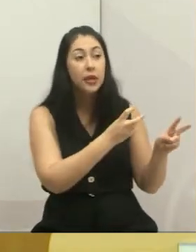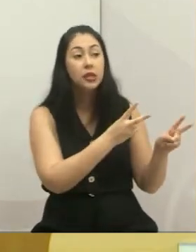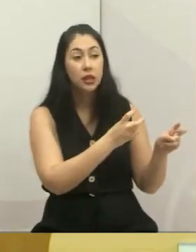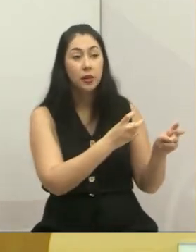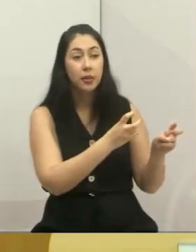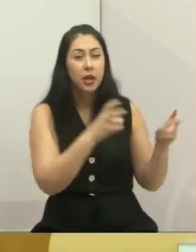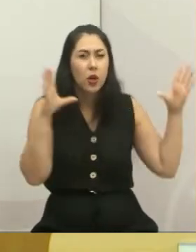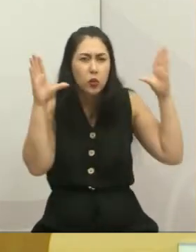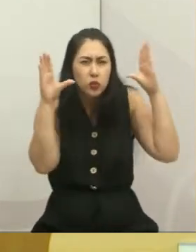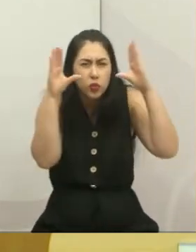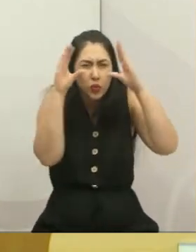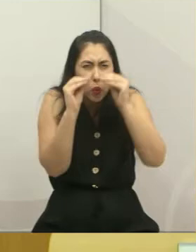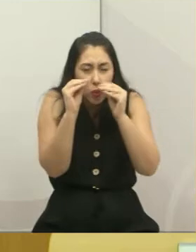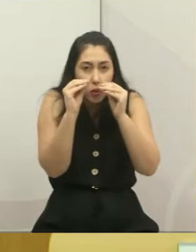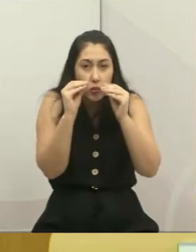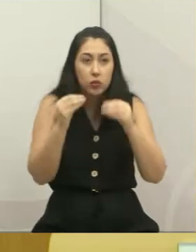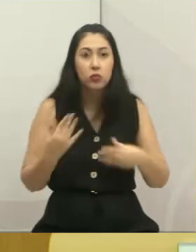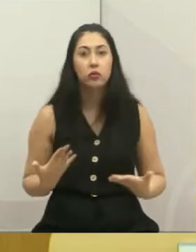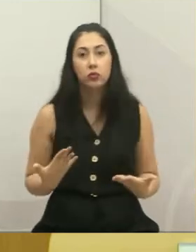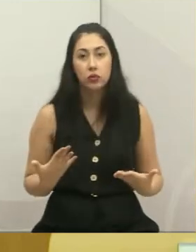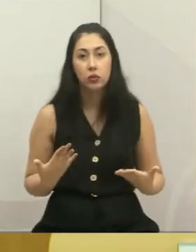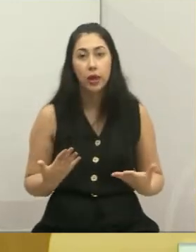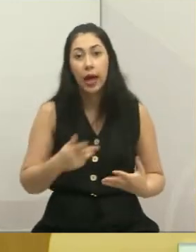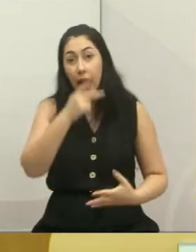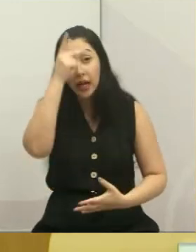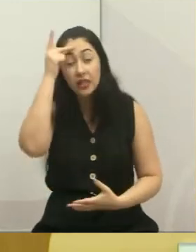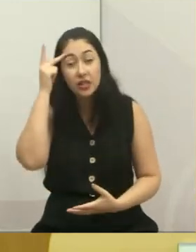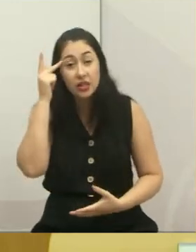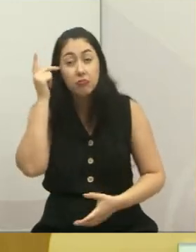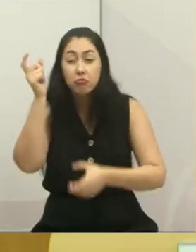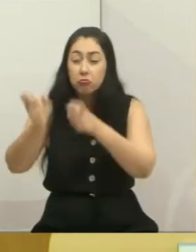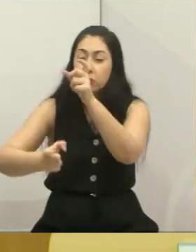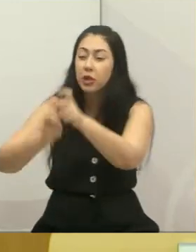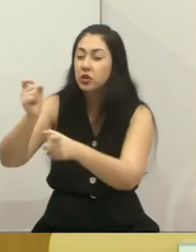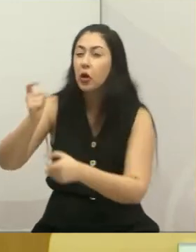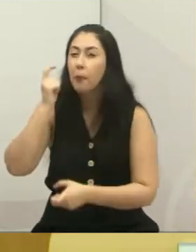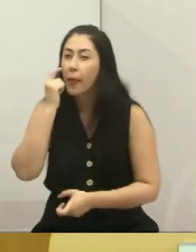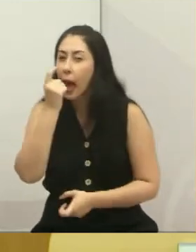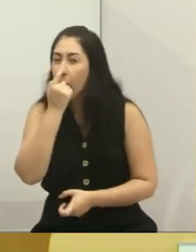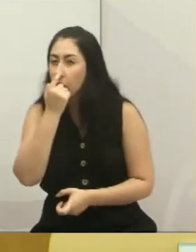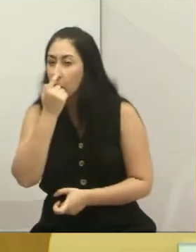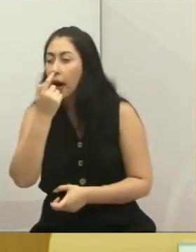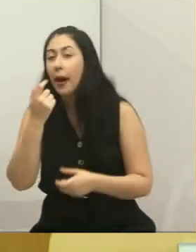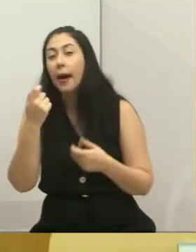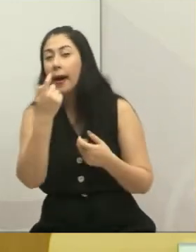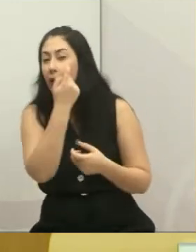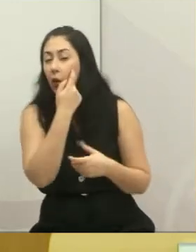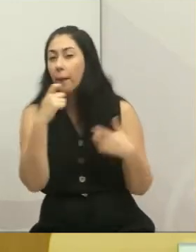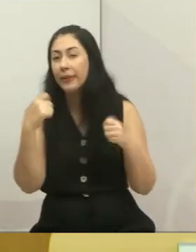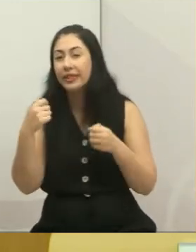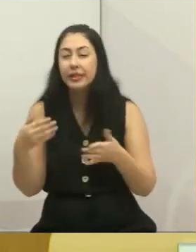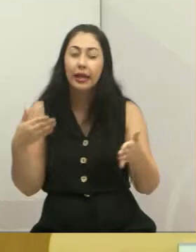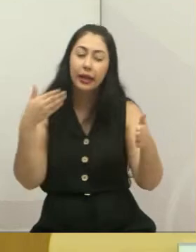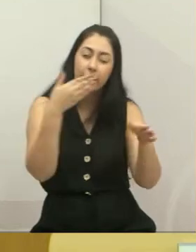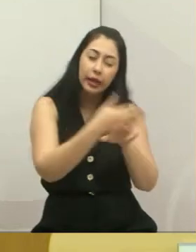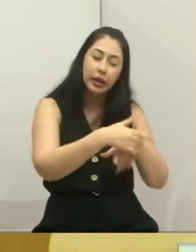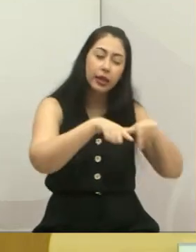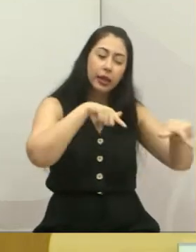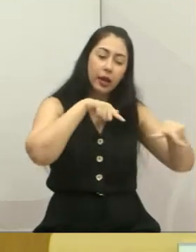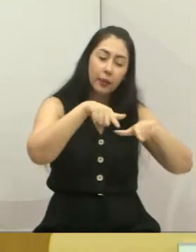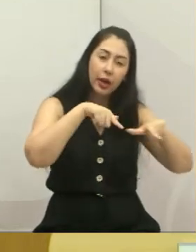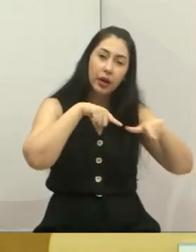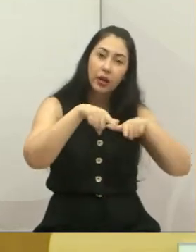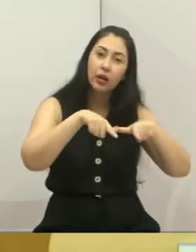Está escuro. Então, todo mundo que vem do Parque Minha Lua para trabalhar de segunda, de terceira, os